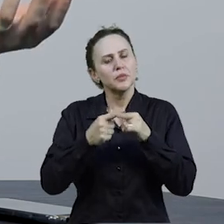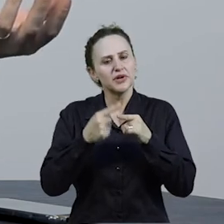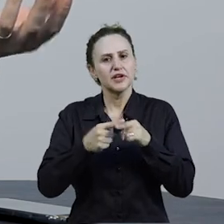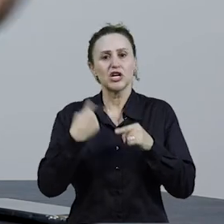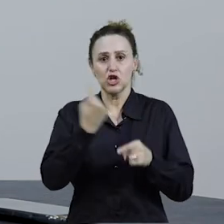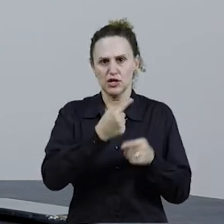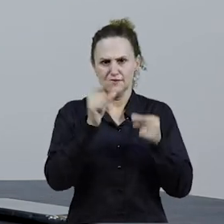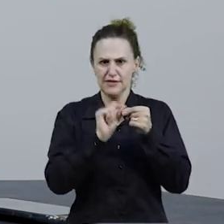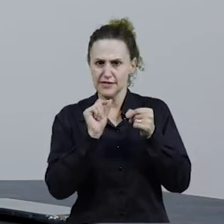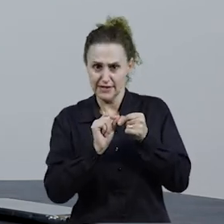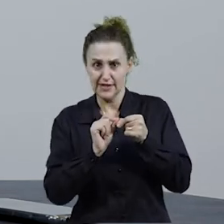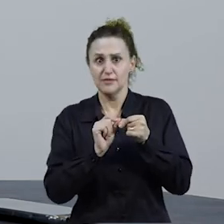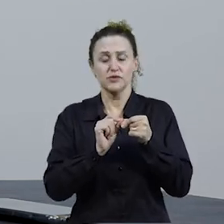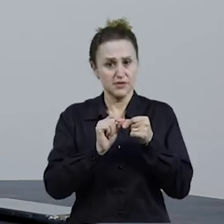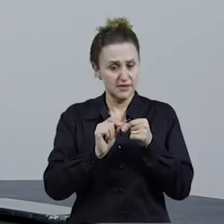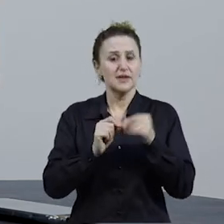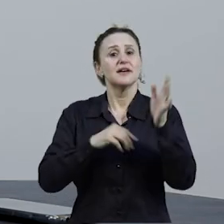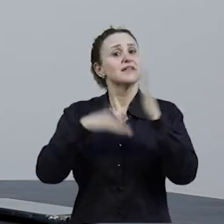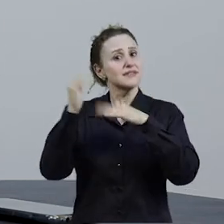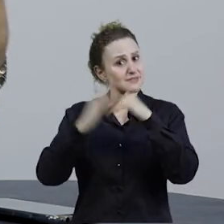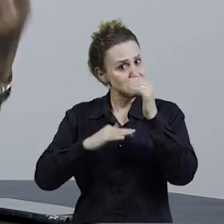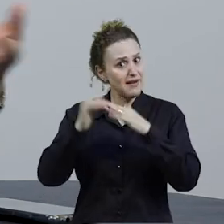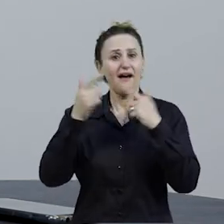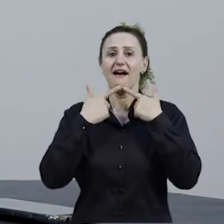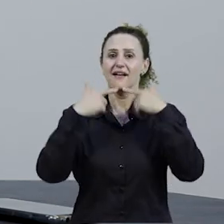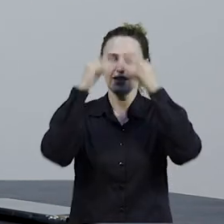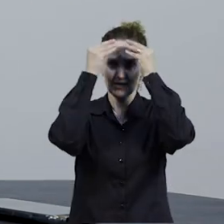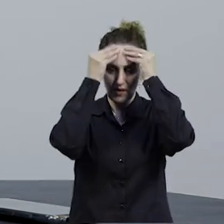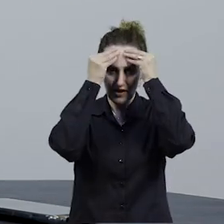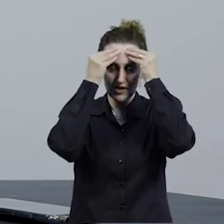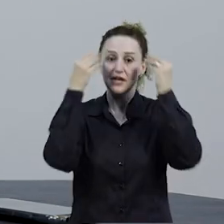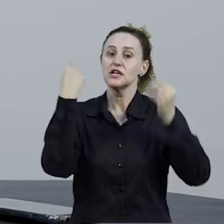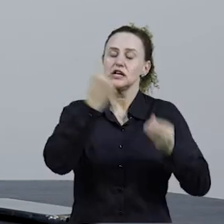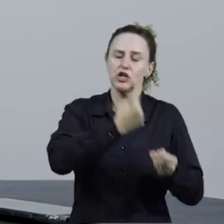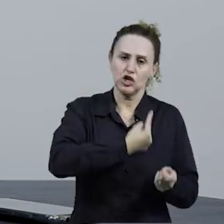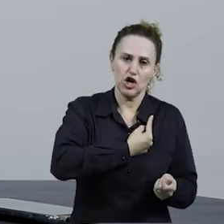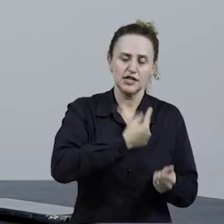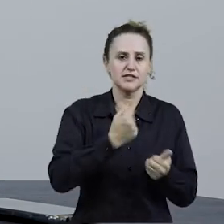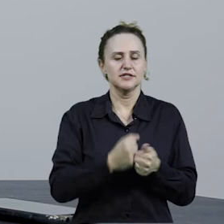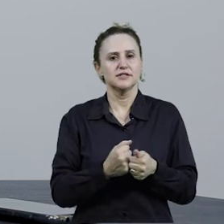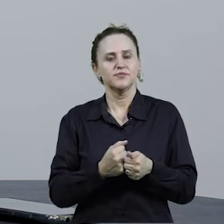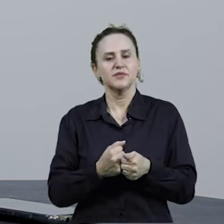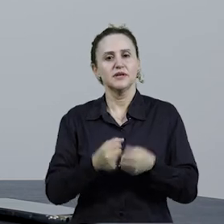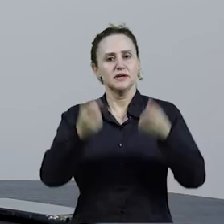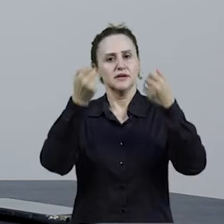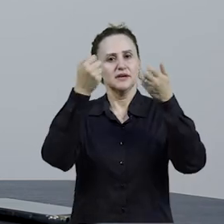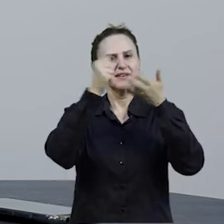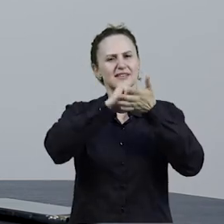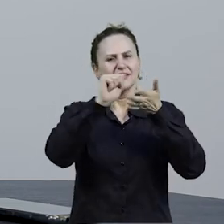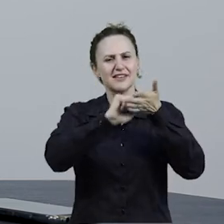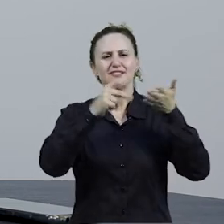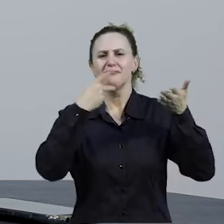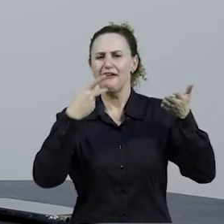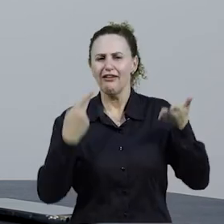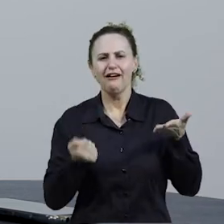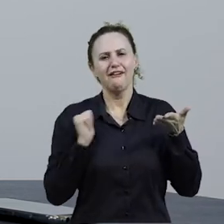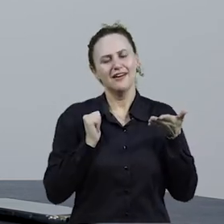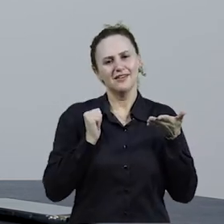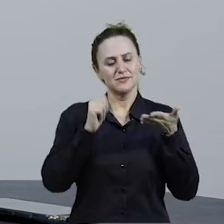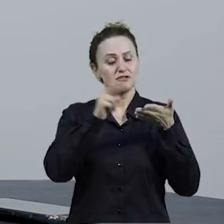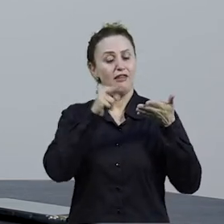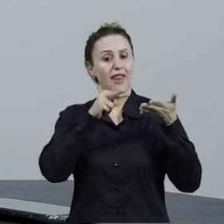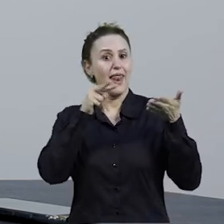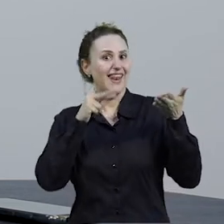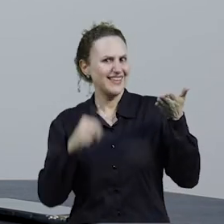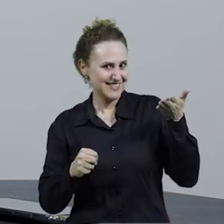fazemos o dia todo? Nós estamos inseridas em práticas de linguagem que nós falamos, que nós escrevemos, que nós lemos,